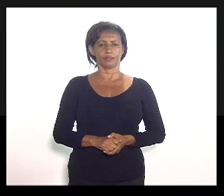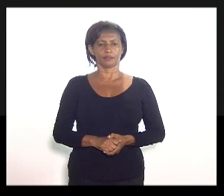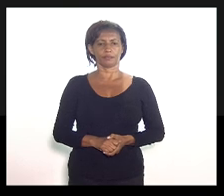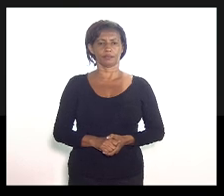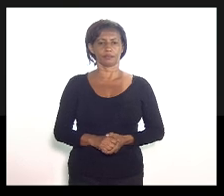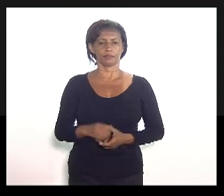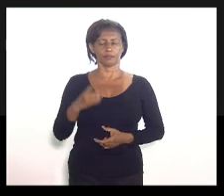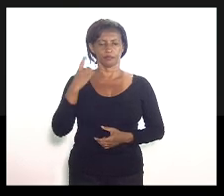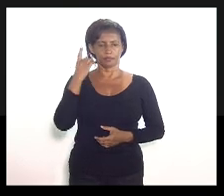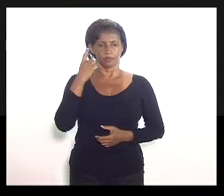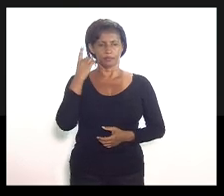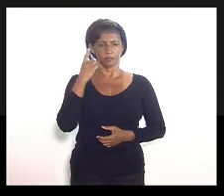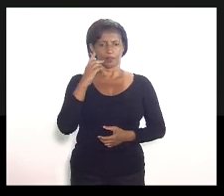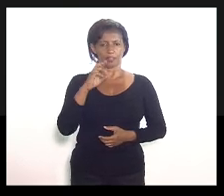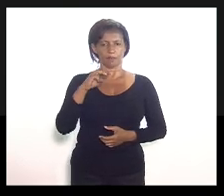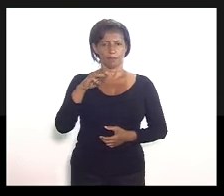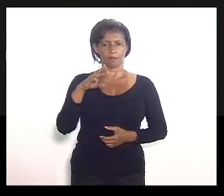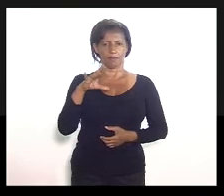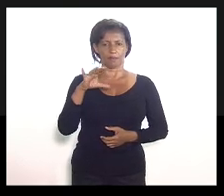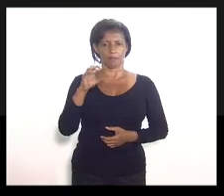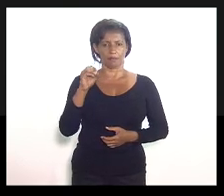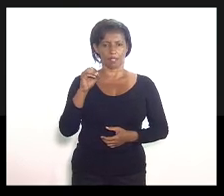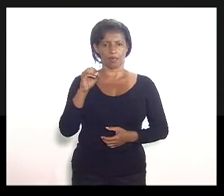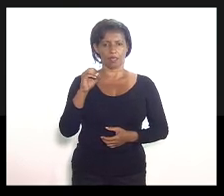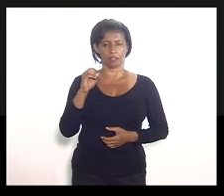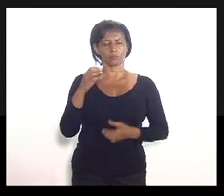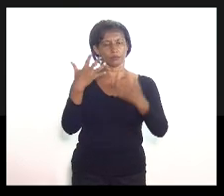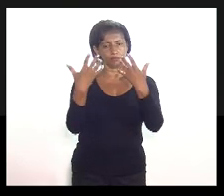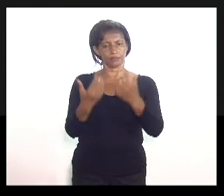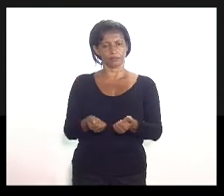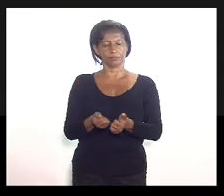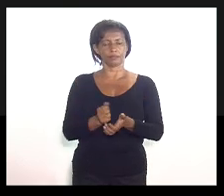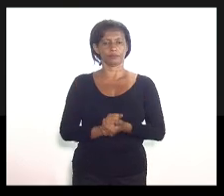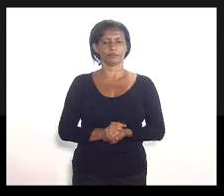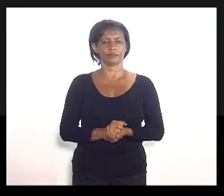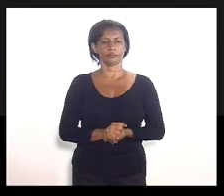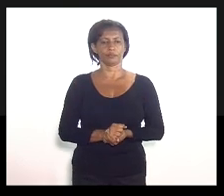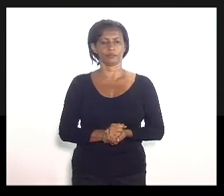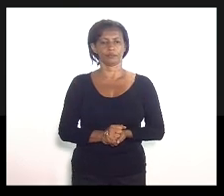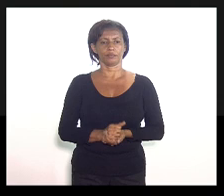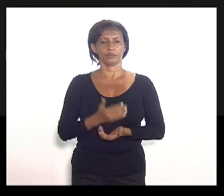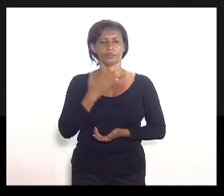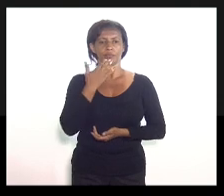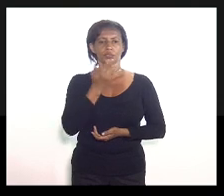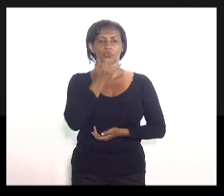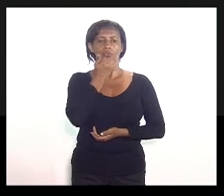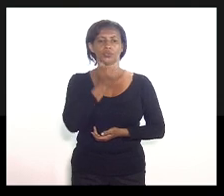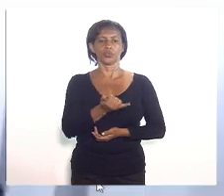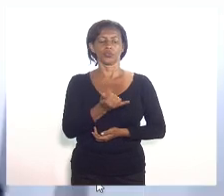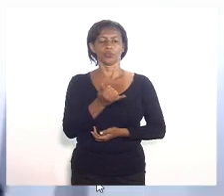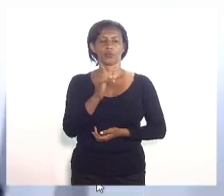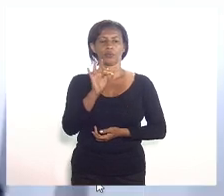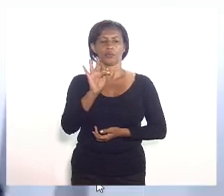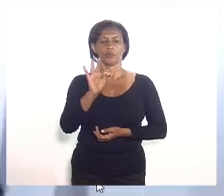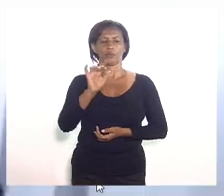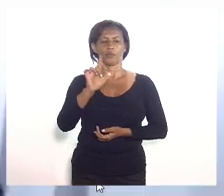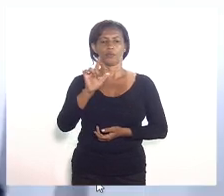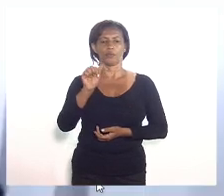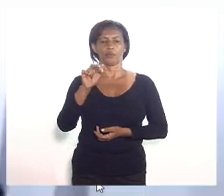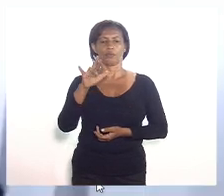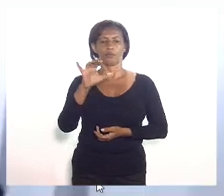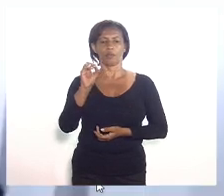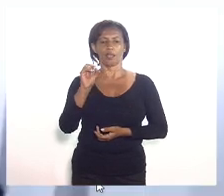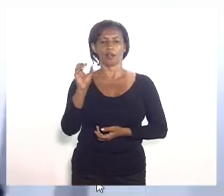Deputado Márcio Pacheco. Favorável, Presidente. Pedindo desculpas ao deputado Flávio Serafini, que eu polei a sua